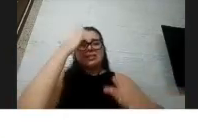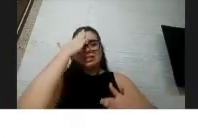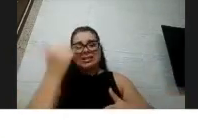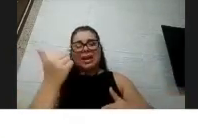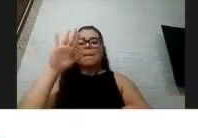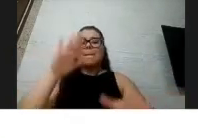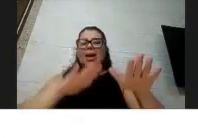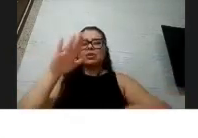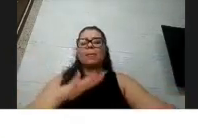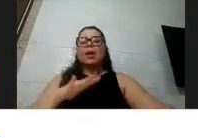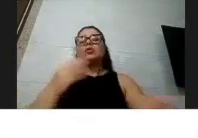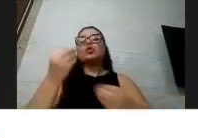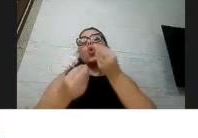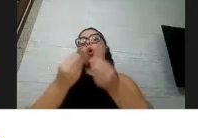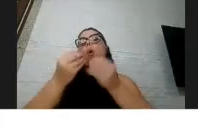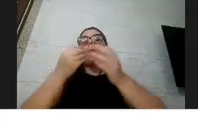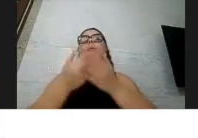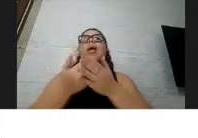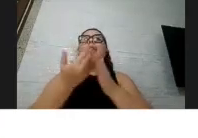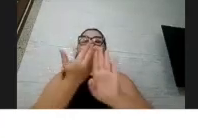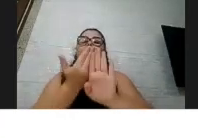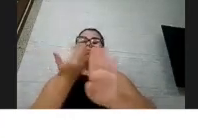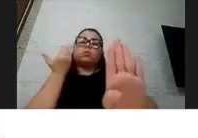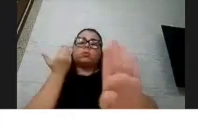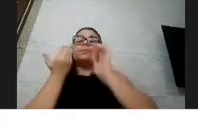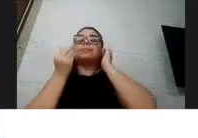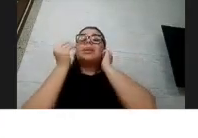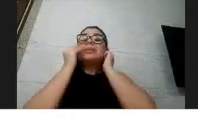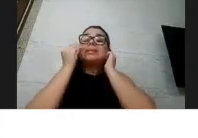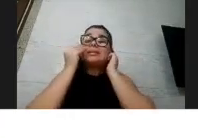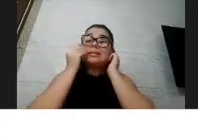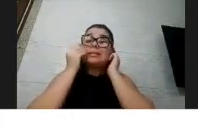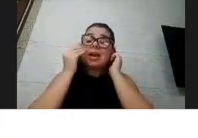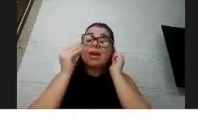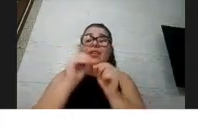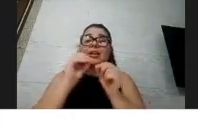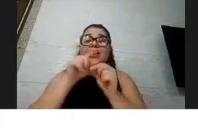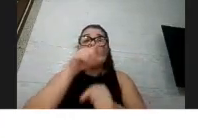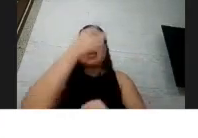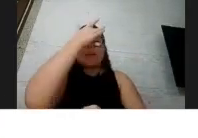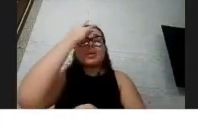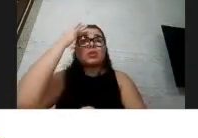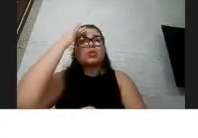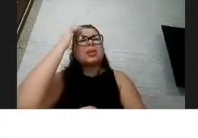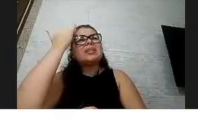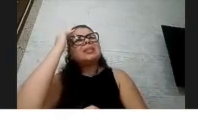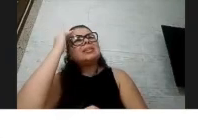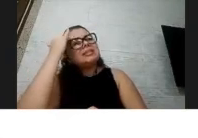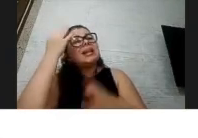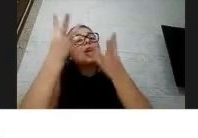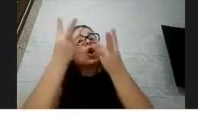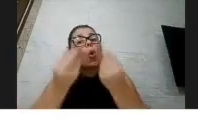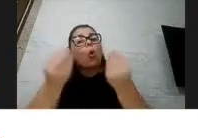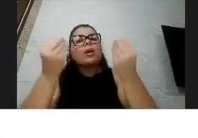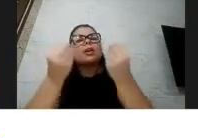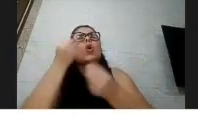distância de um metro e meio. então, tentar fazer com que a pessoa entenda concretamente o quanto é essa